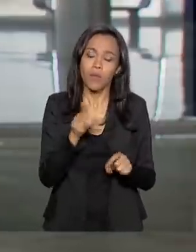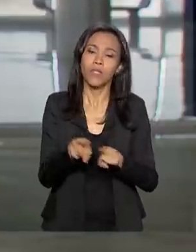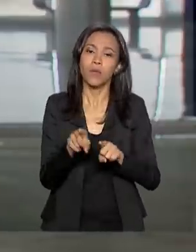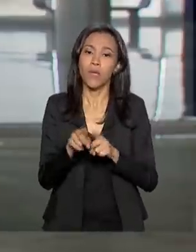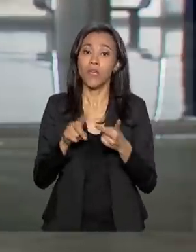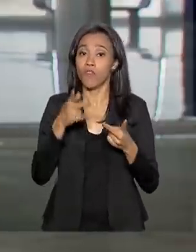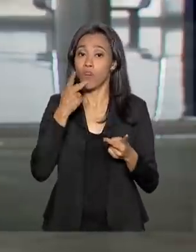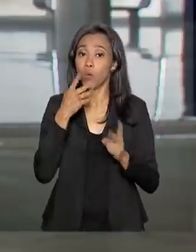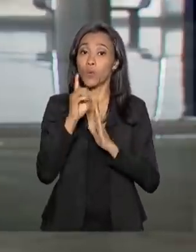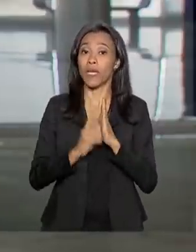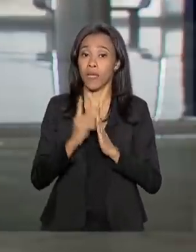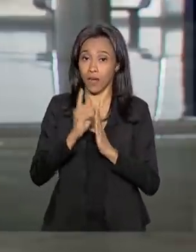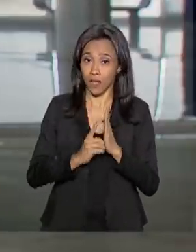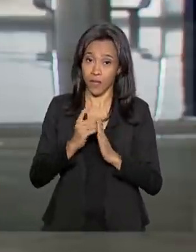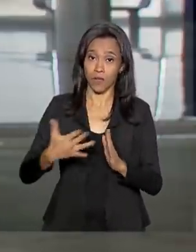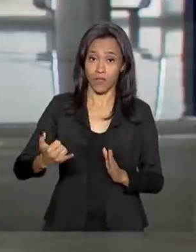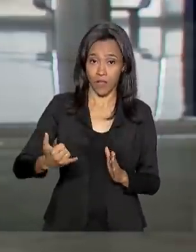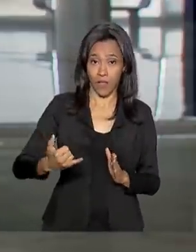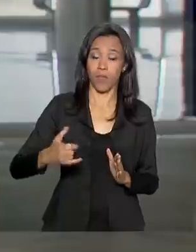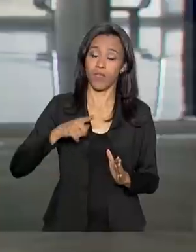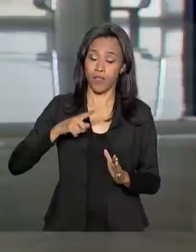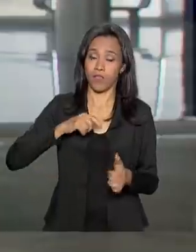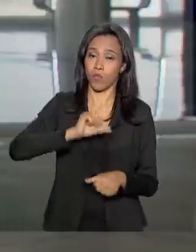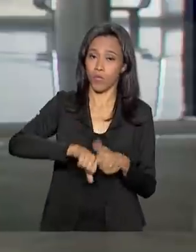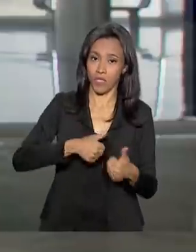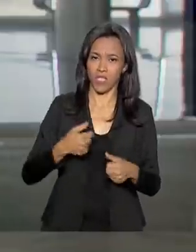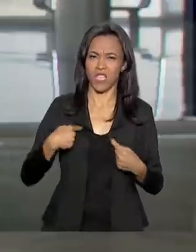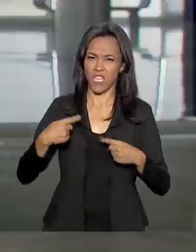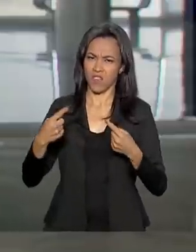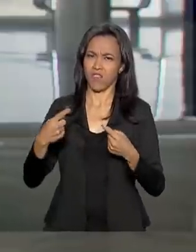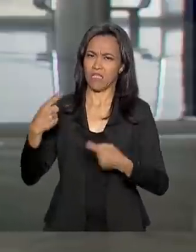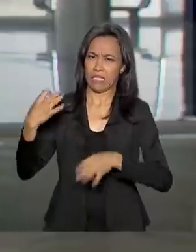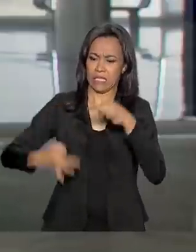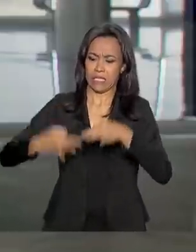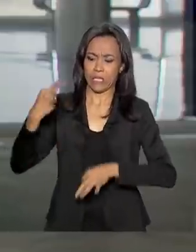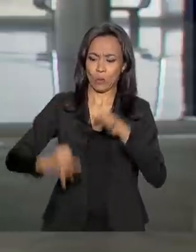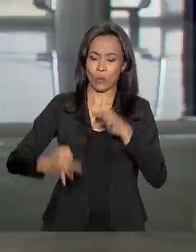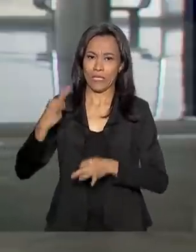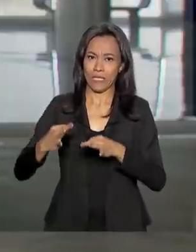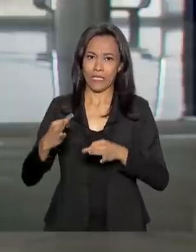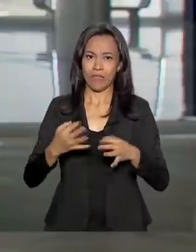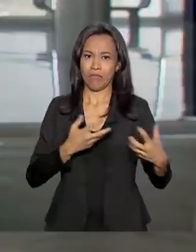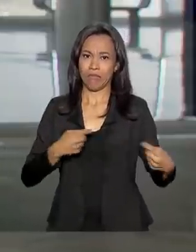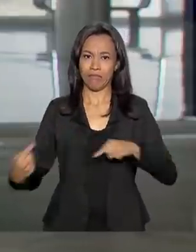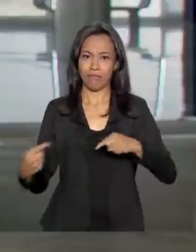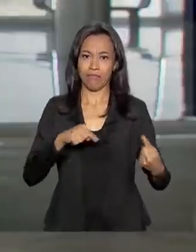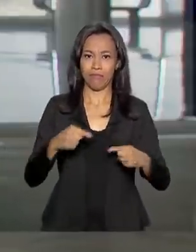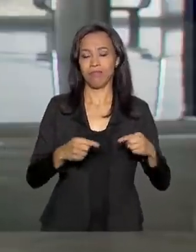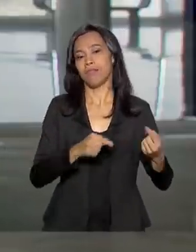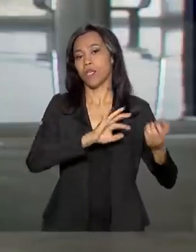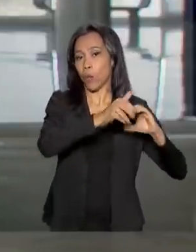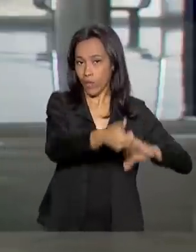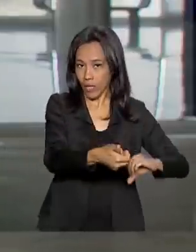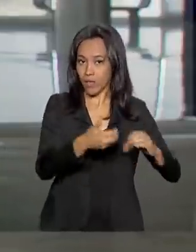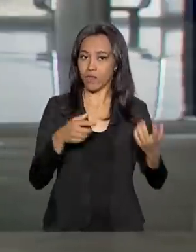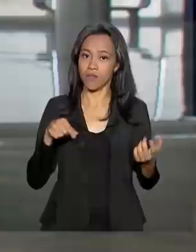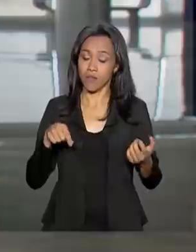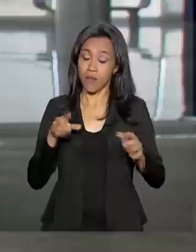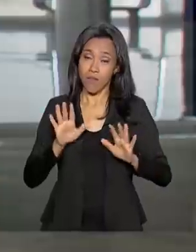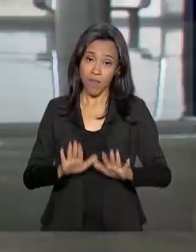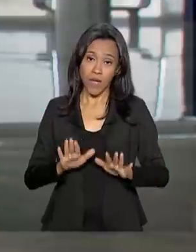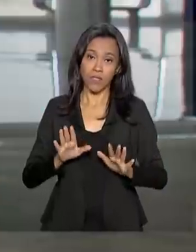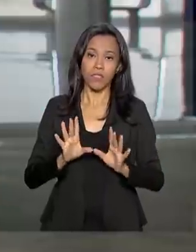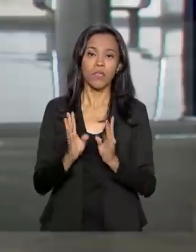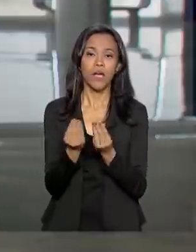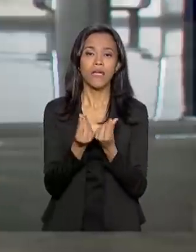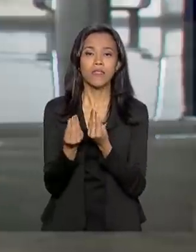das armas, que foi alterado após questionamentos na Justiça e no Congresso, mas segundo o governo, que não teve a sua